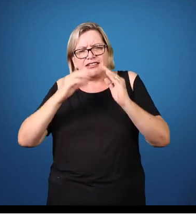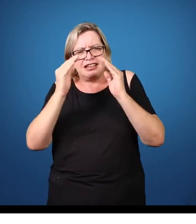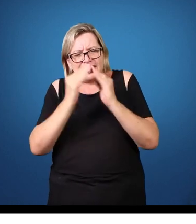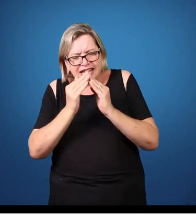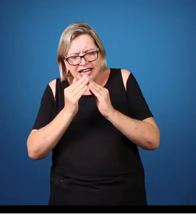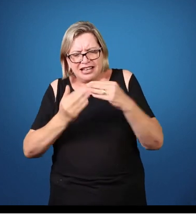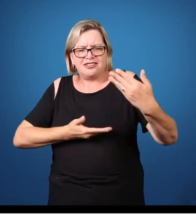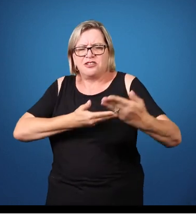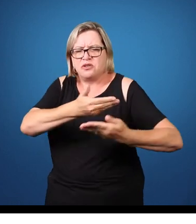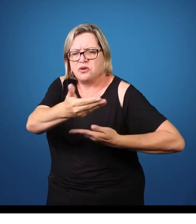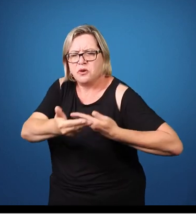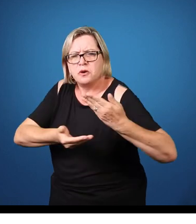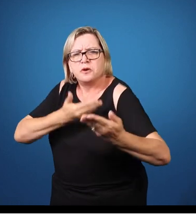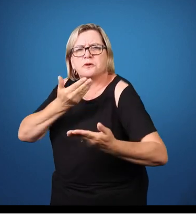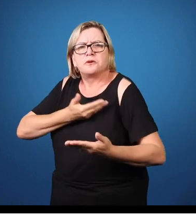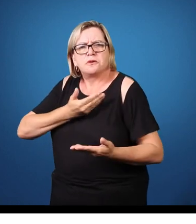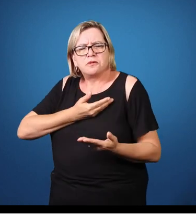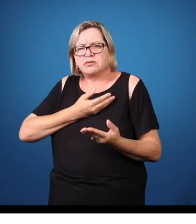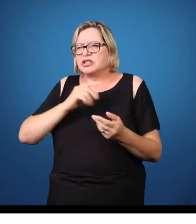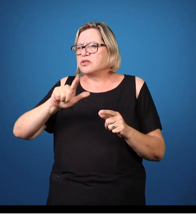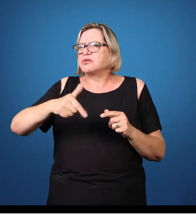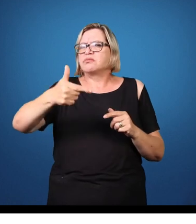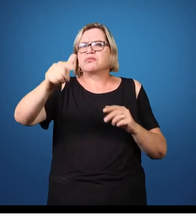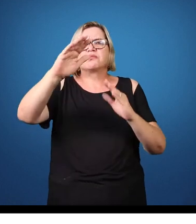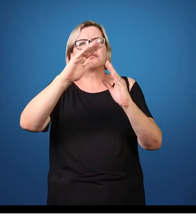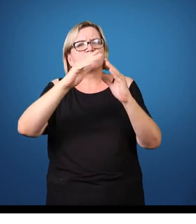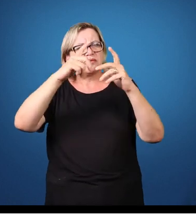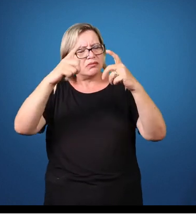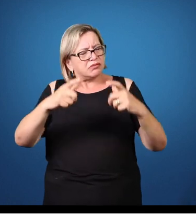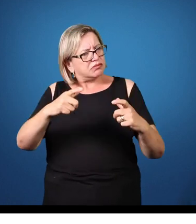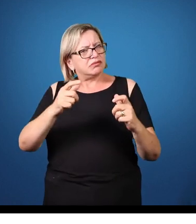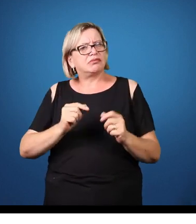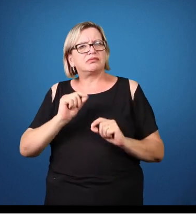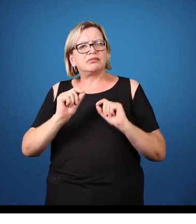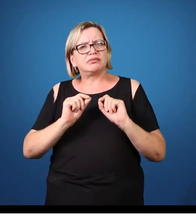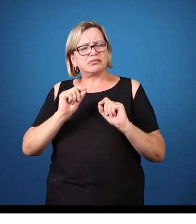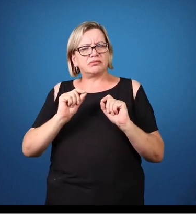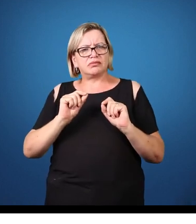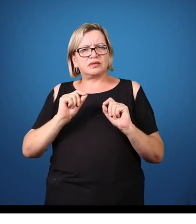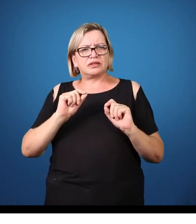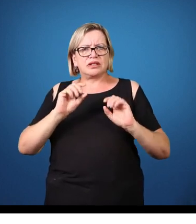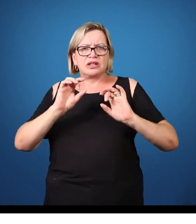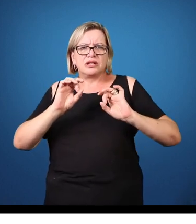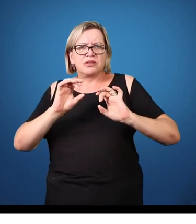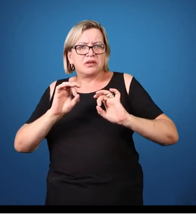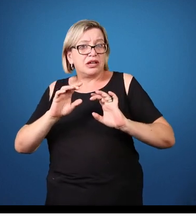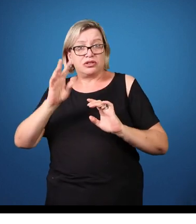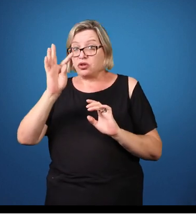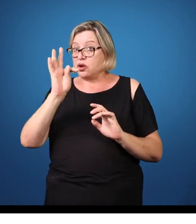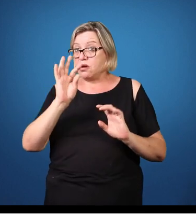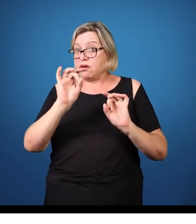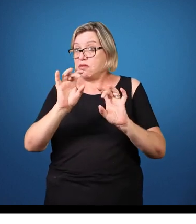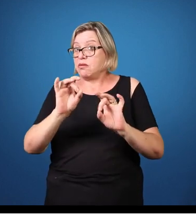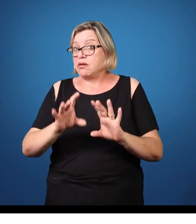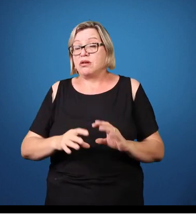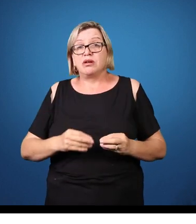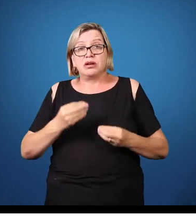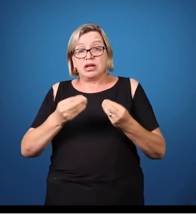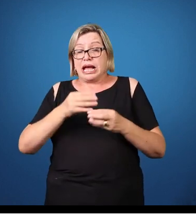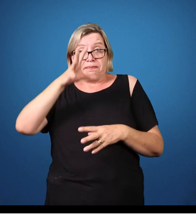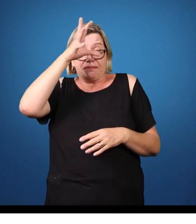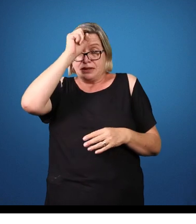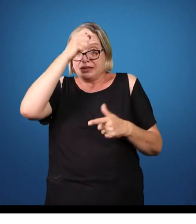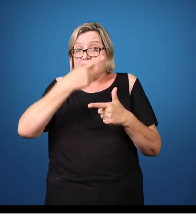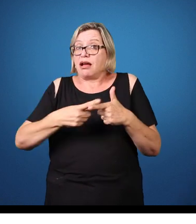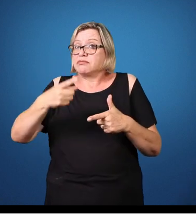então isso não é apenas um transtorno de aprendizagem, né? Então, essa diferença eu acho que é um bom